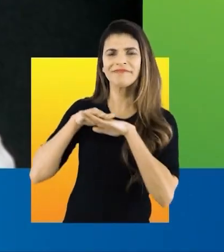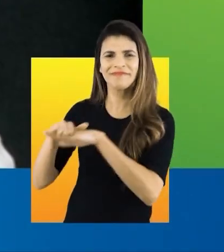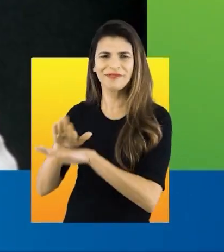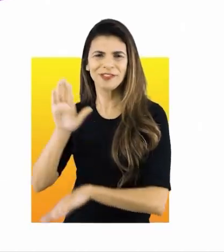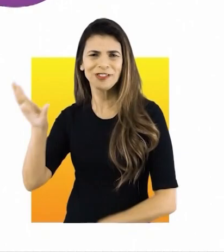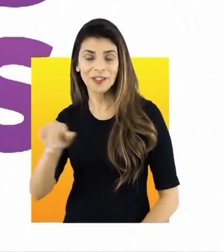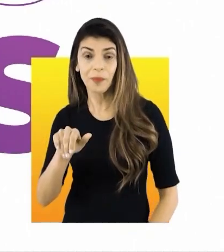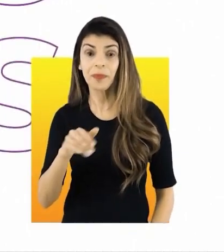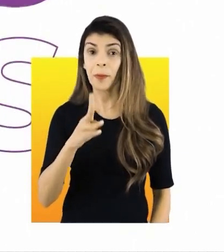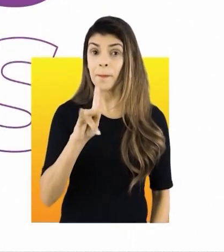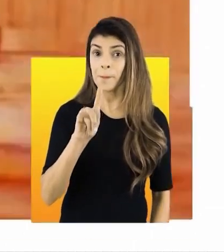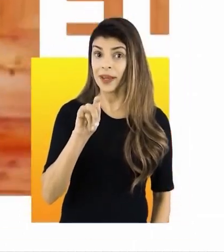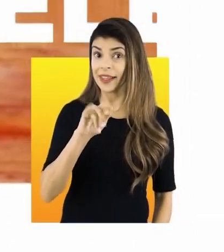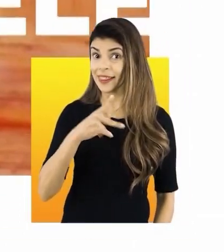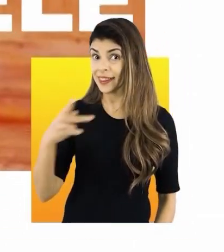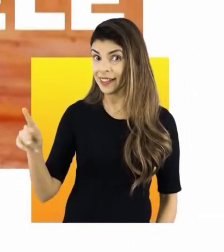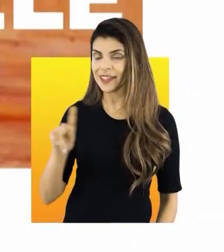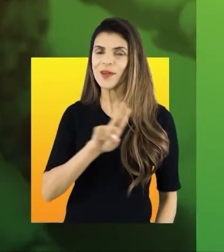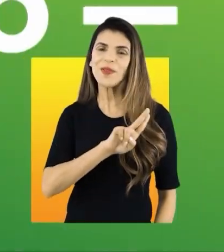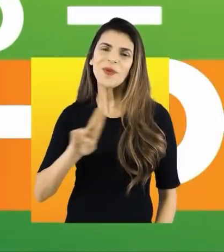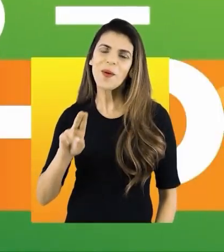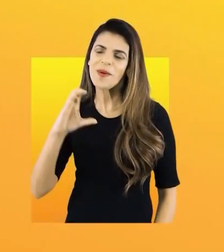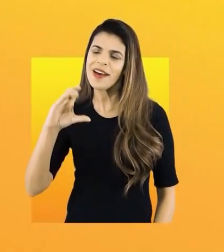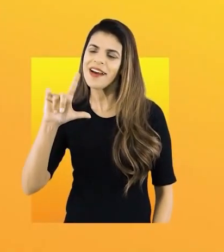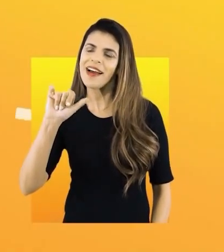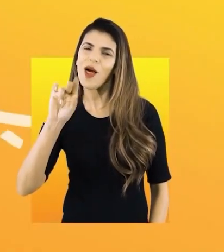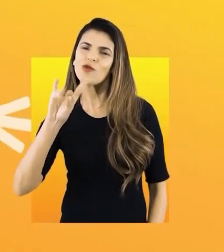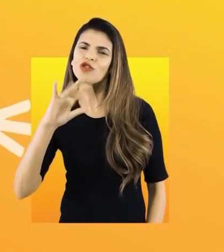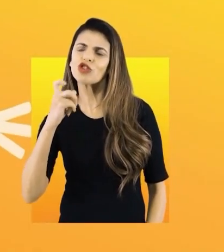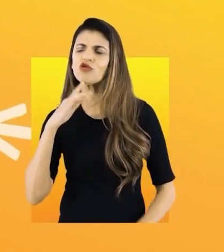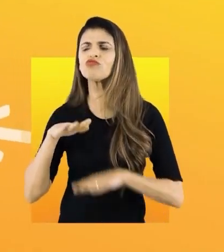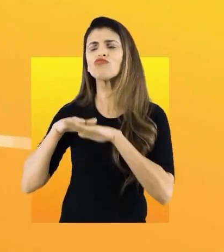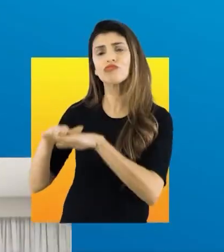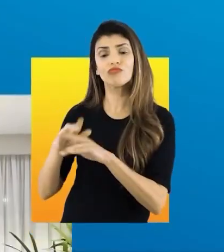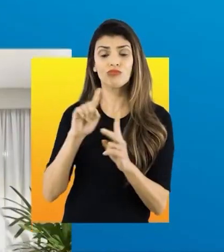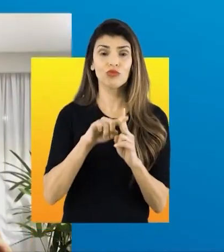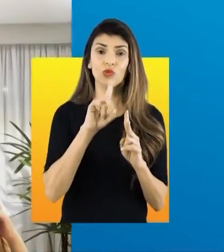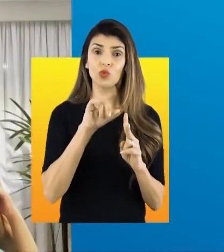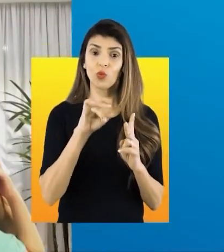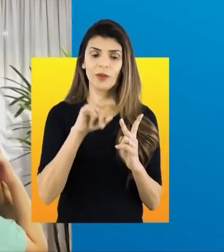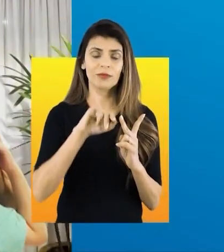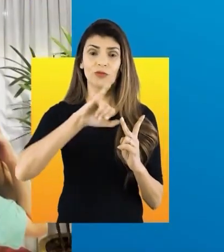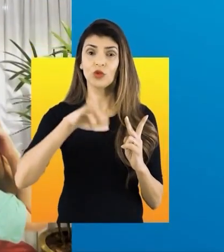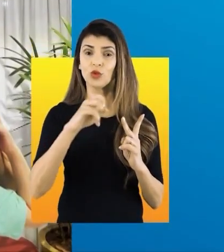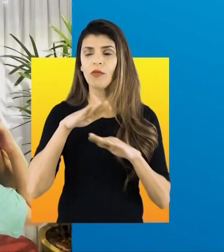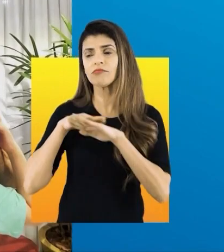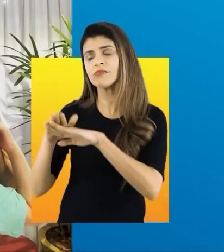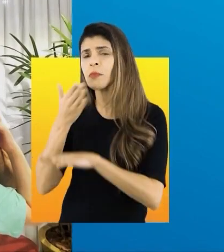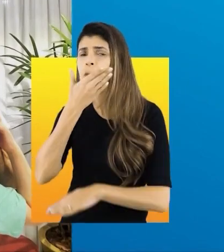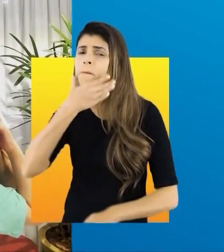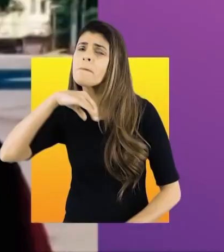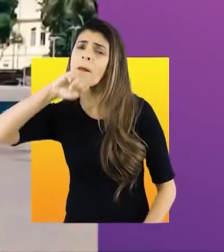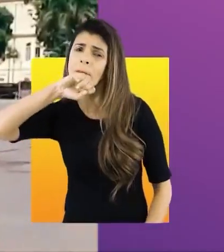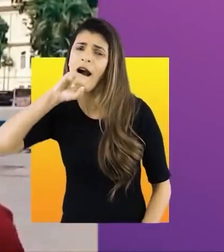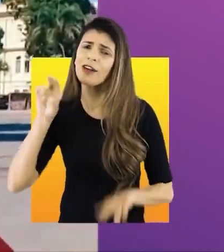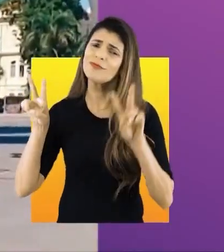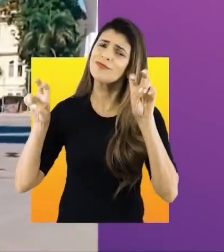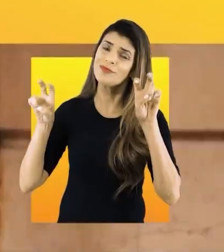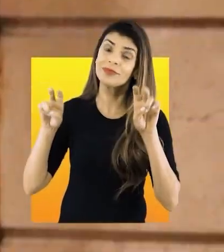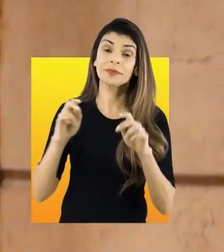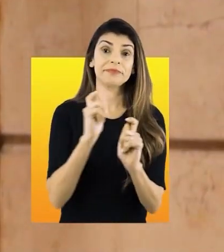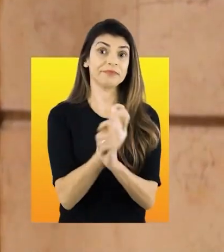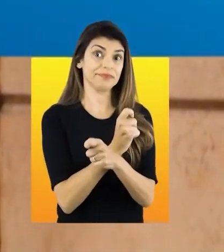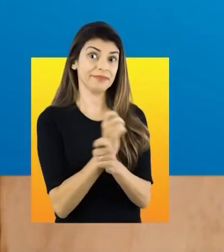Clerton há 43 anos chama ele de Claudinho os filhos Duda e João chamam de papai na banda